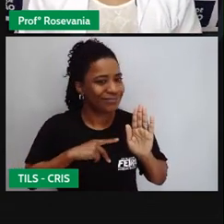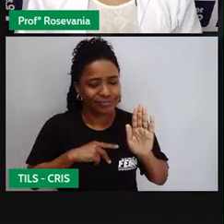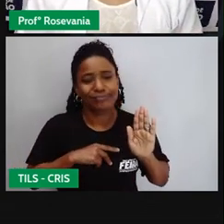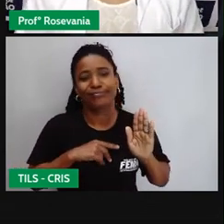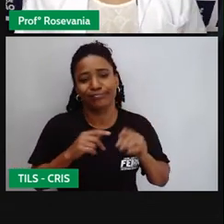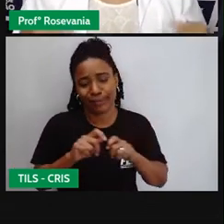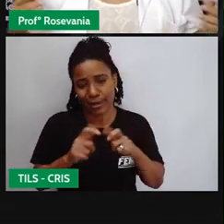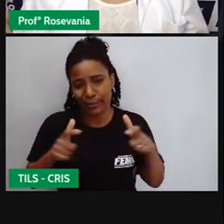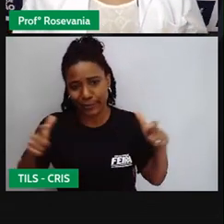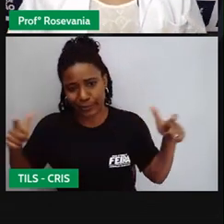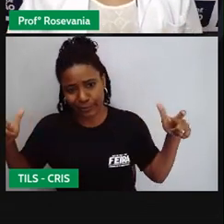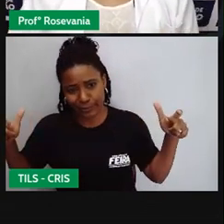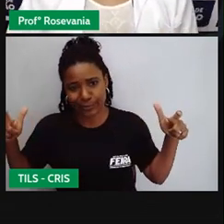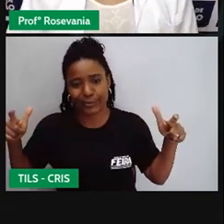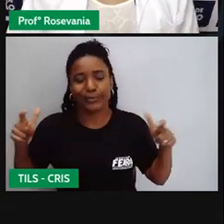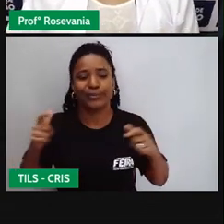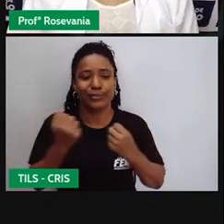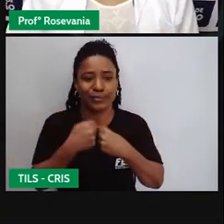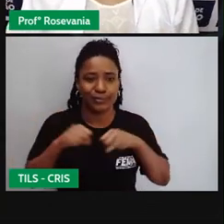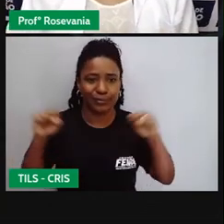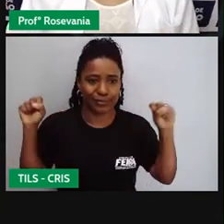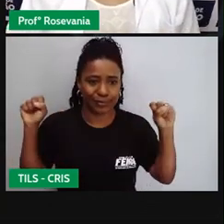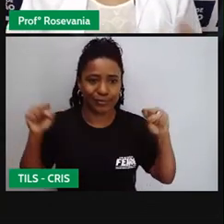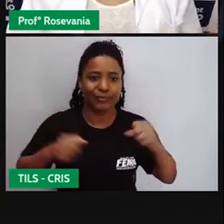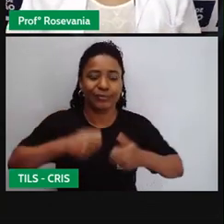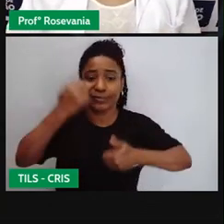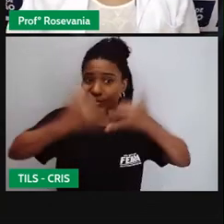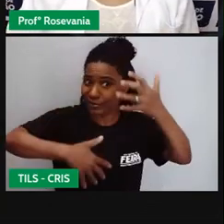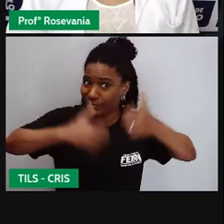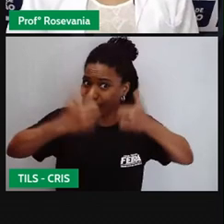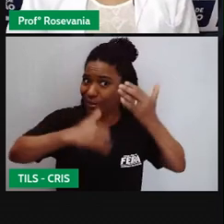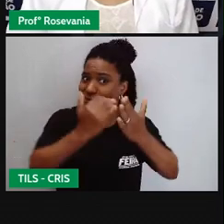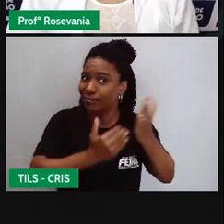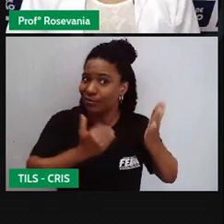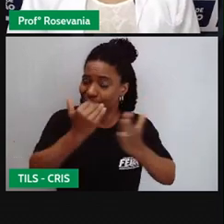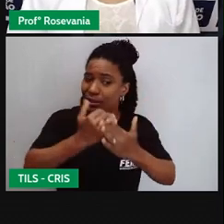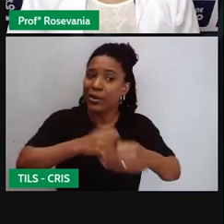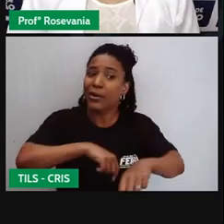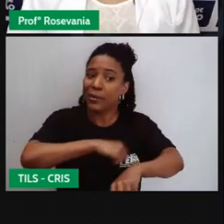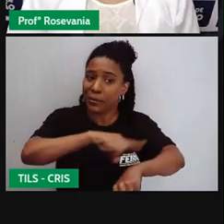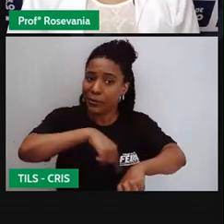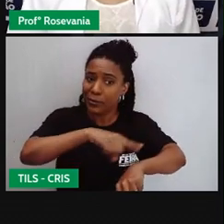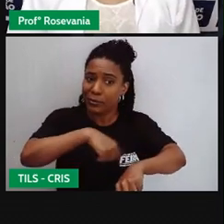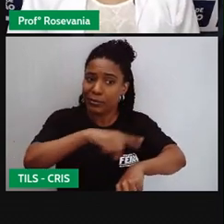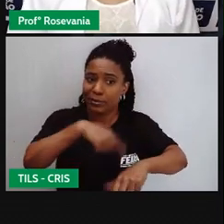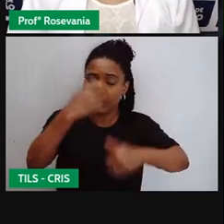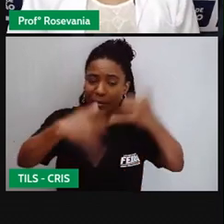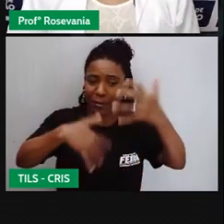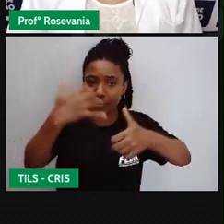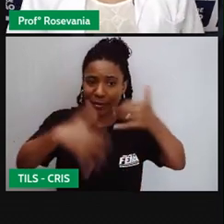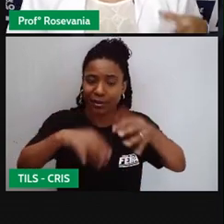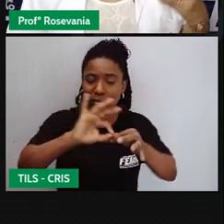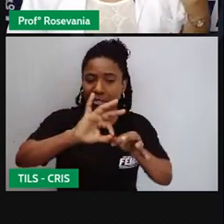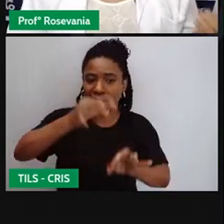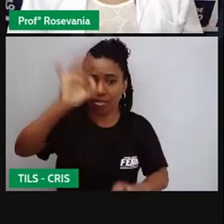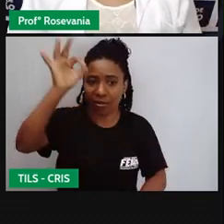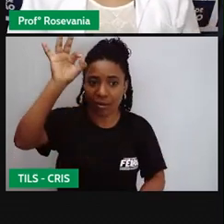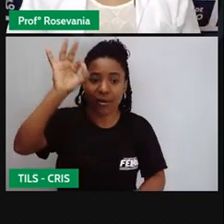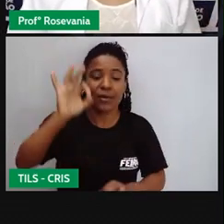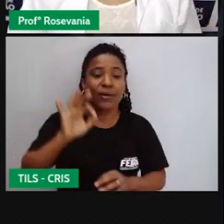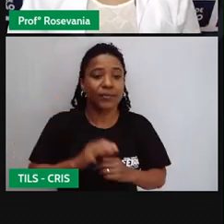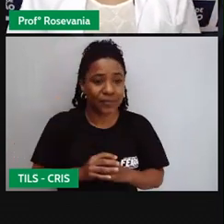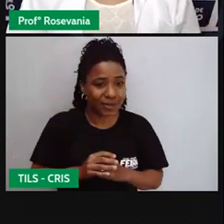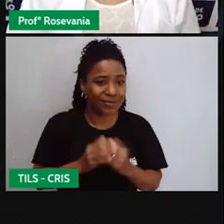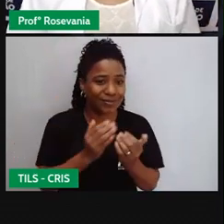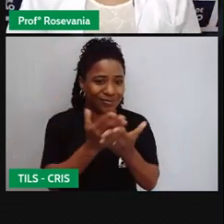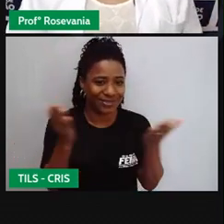latifuntos. Aqui, daria, digamos assim, algumas horas de explicação para isso. Bom, eu